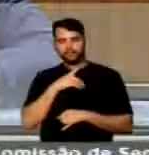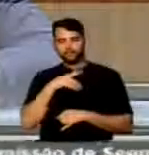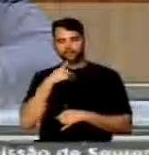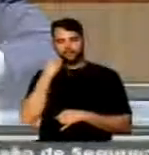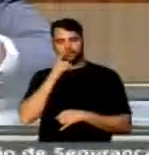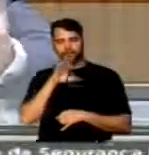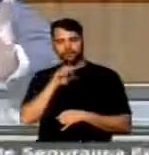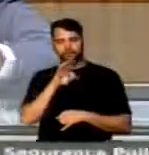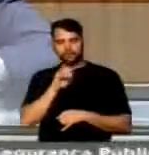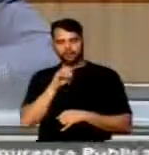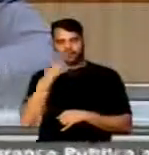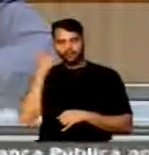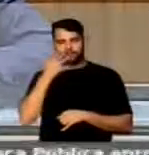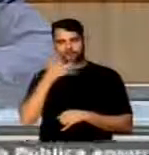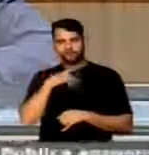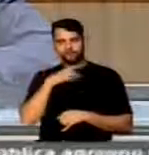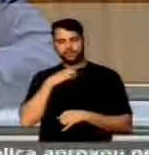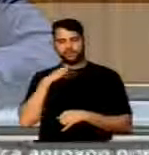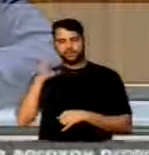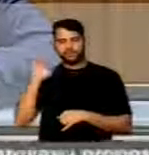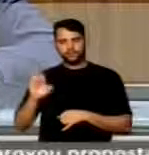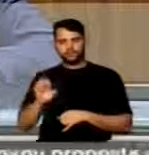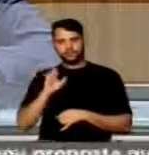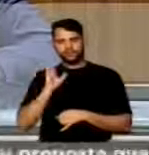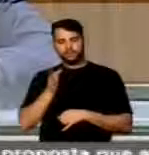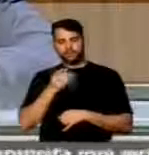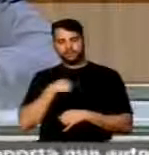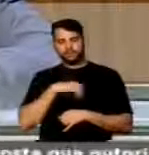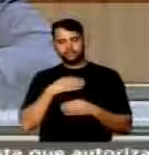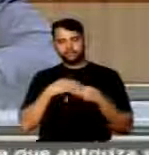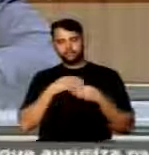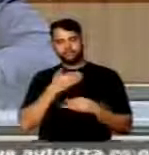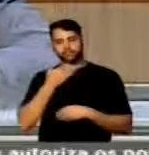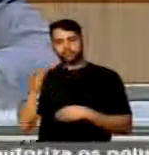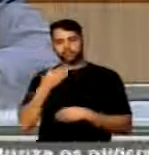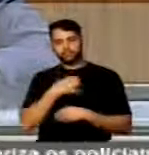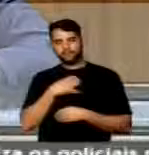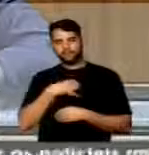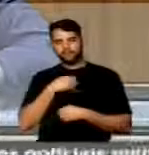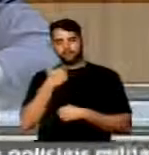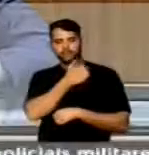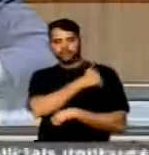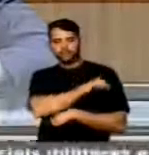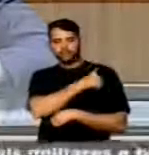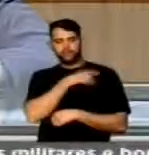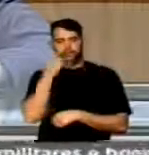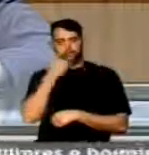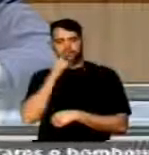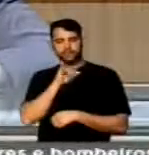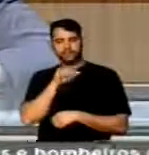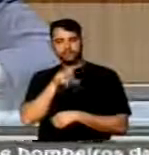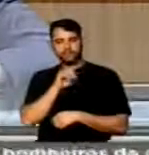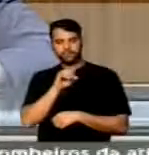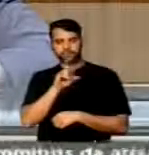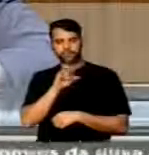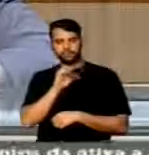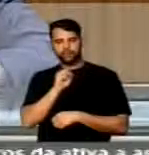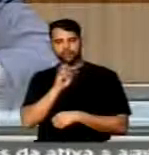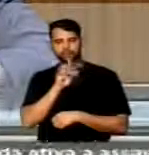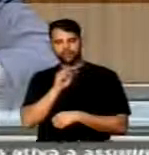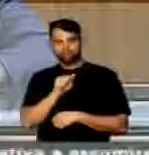Do Caetano e já na tribuna da esquerda, vamos já passando depois da Bahia para o Rio de Janeiro com o deputado Índio da Costa.